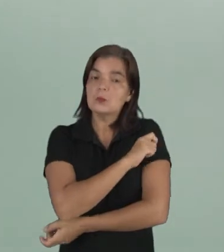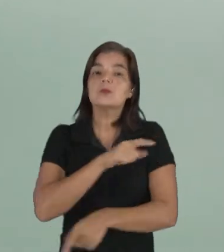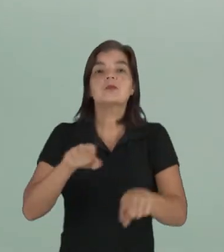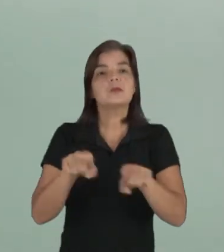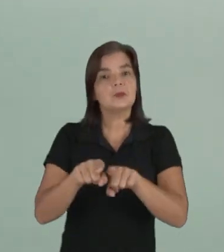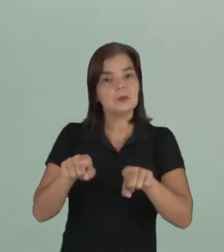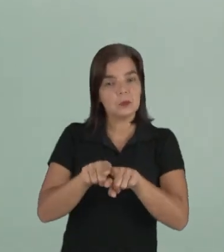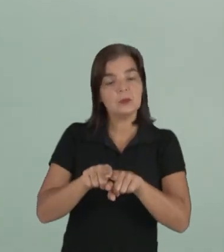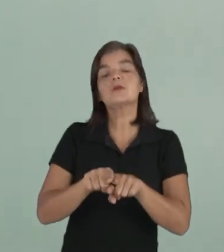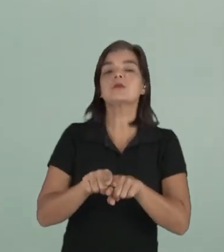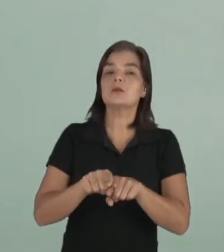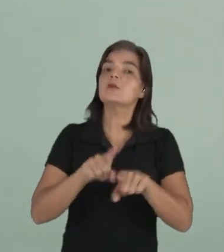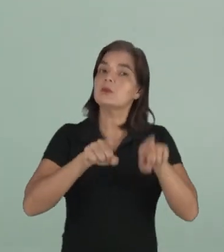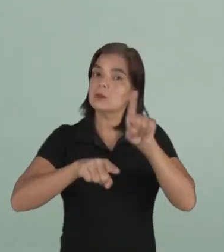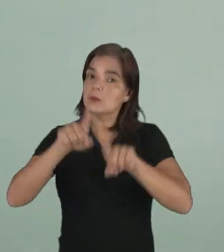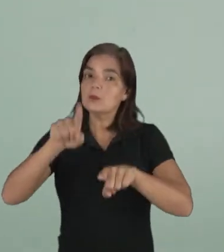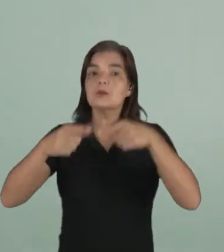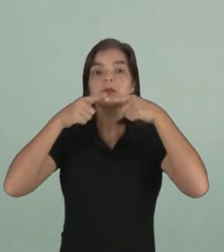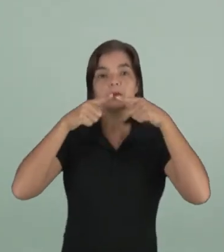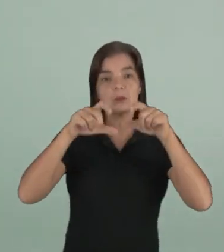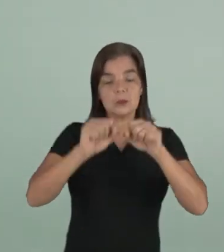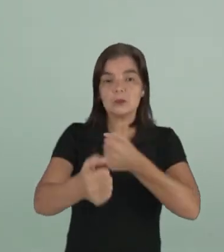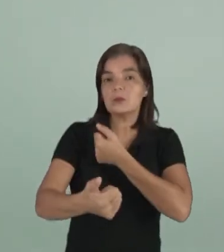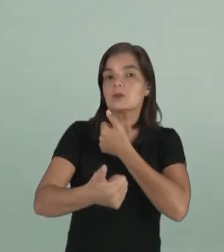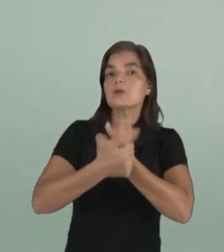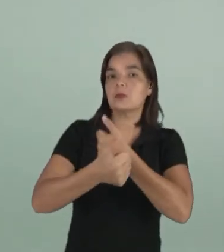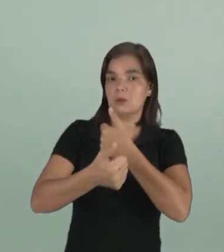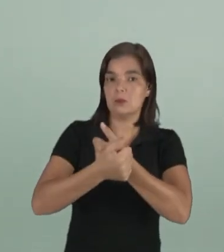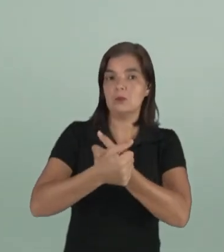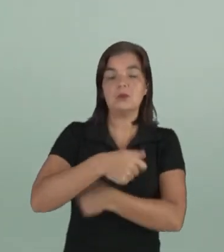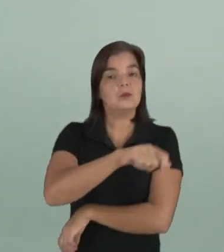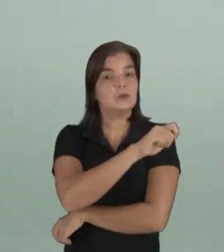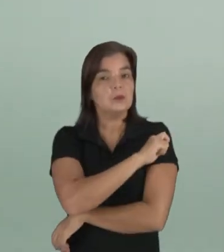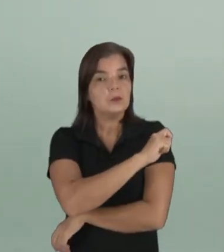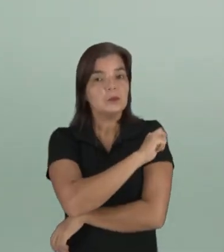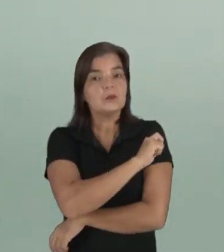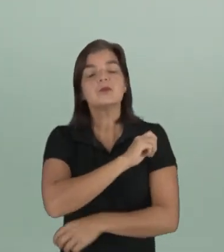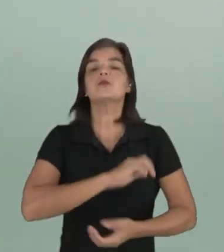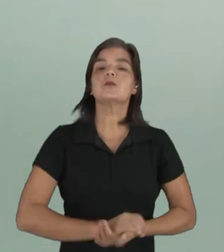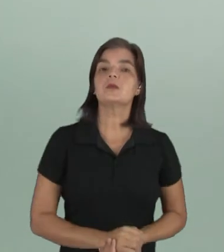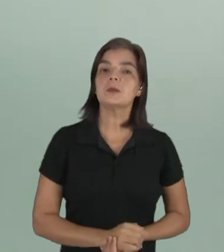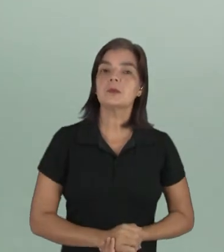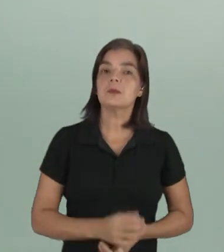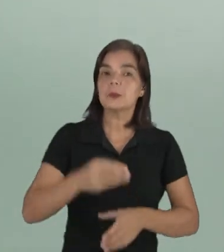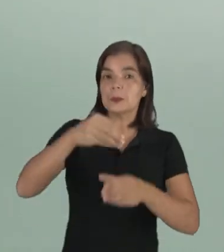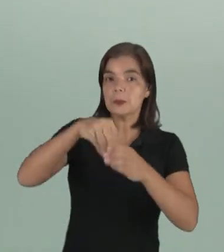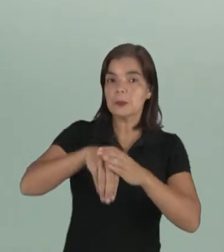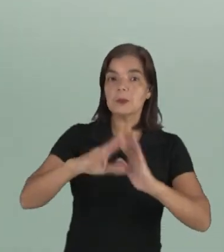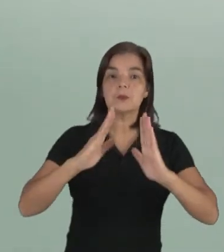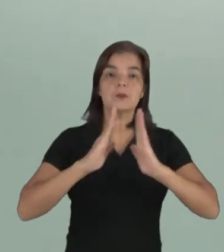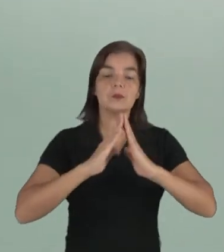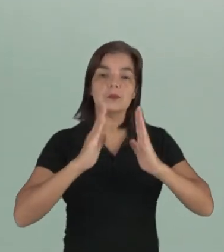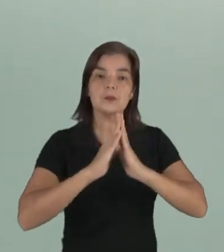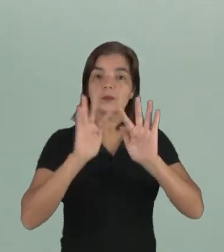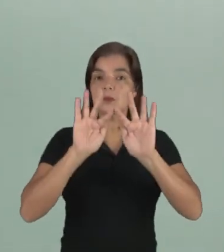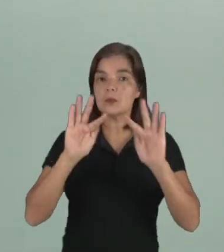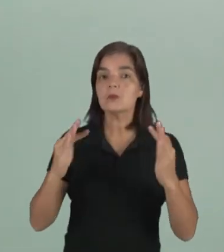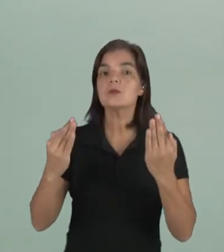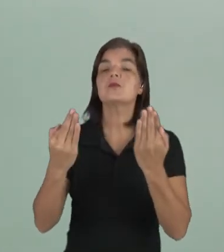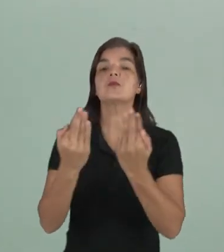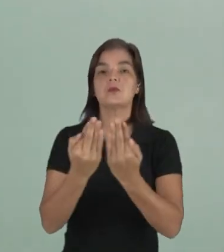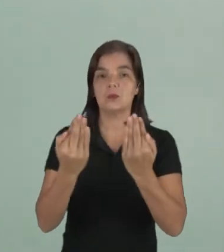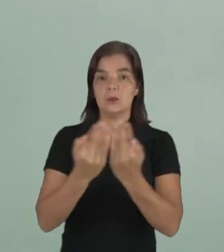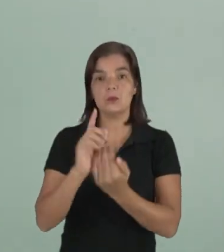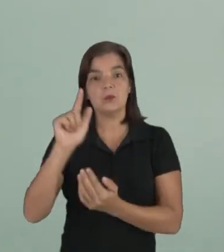procura ter uma variante linguística mais aproximada do repertório dos seus alunos. Dentro da sua casa, com a sua família,